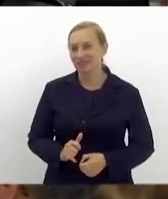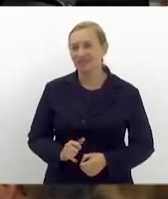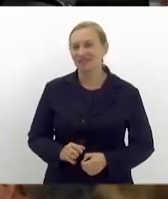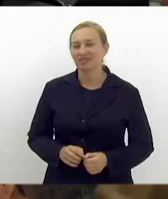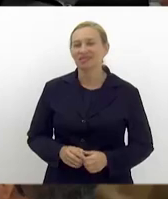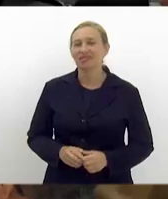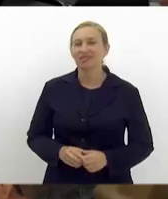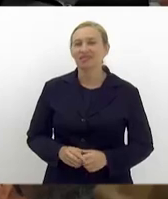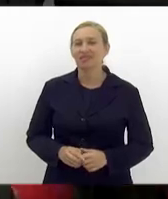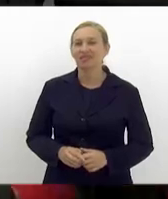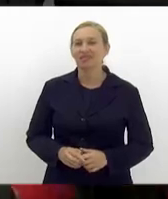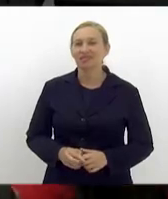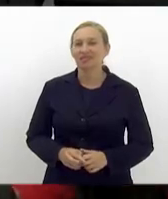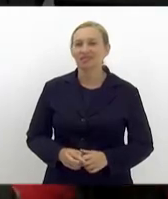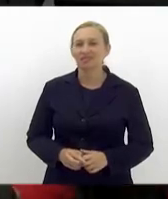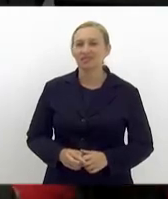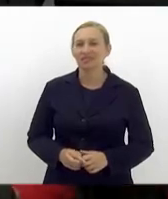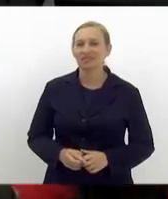Olha lá, para aquele lado. Olha lá.